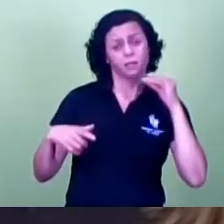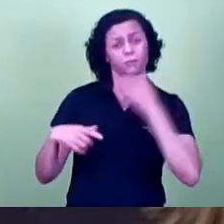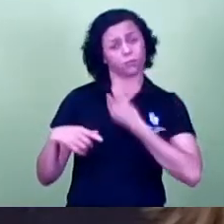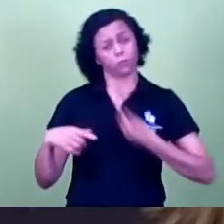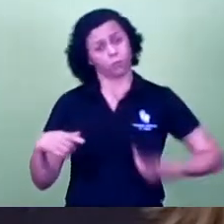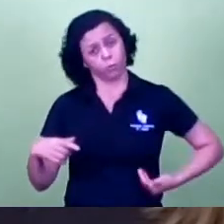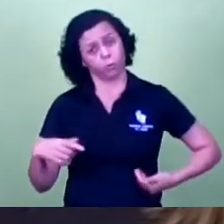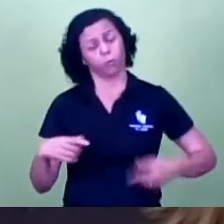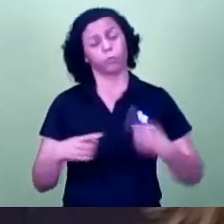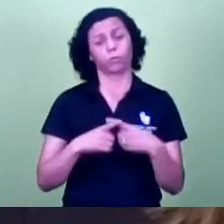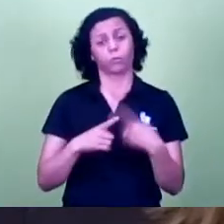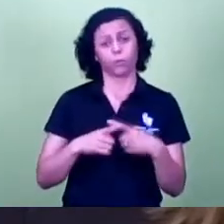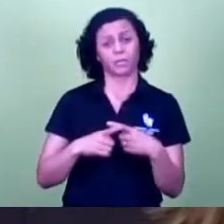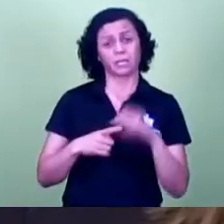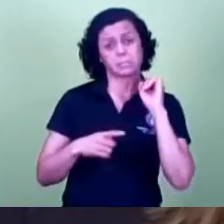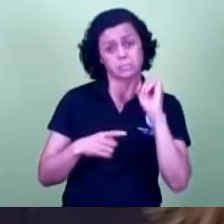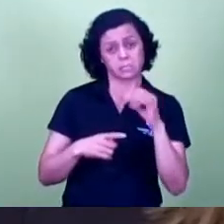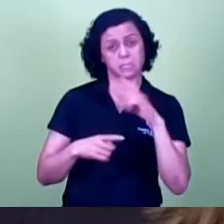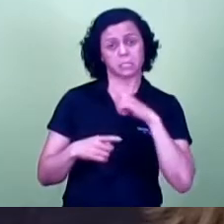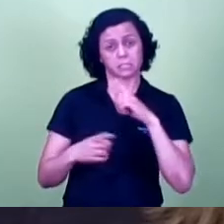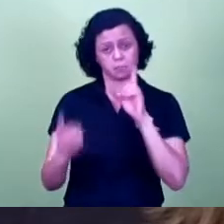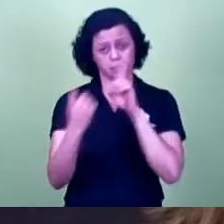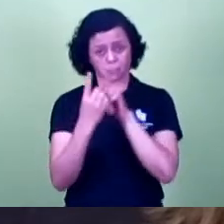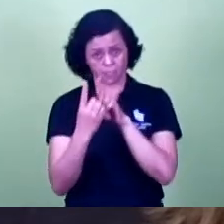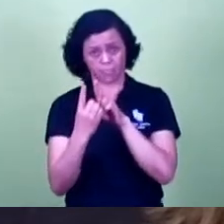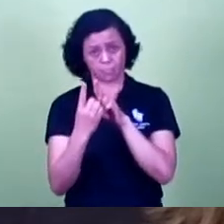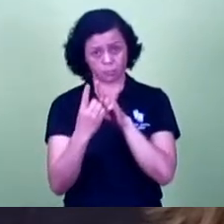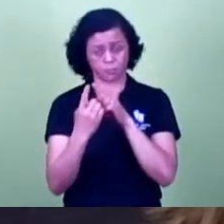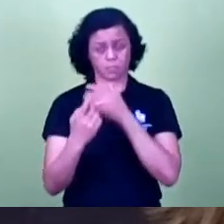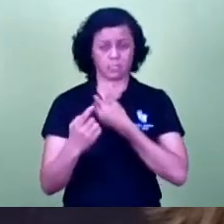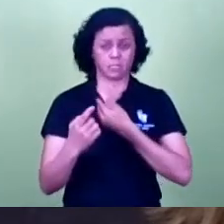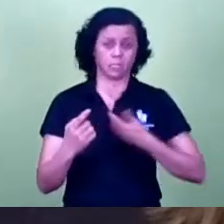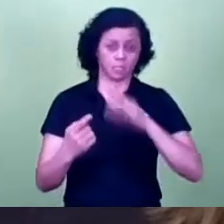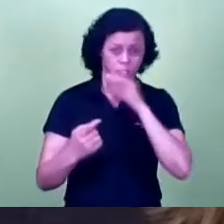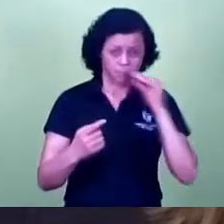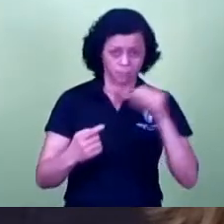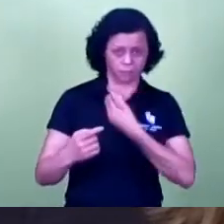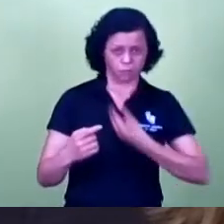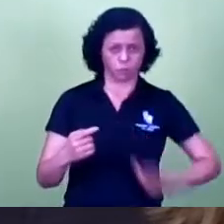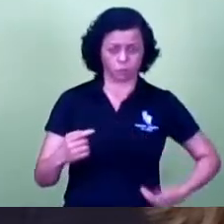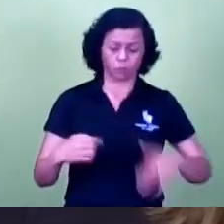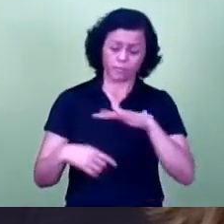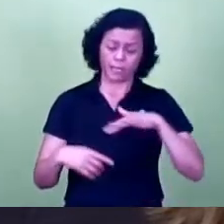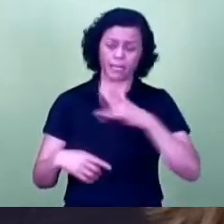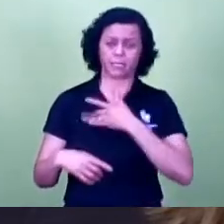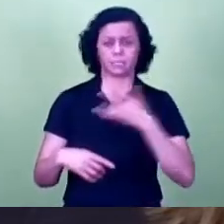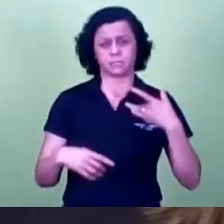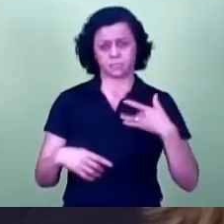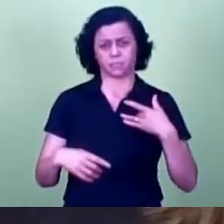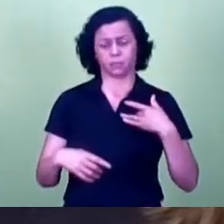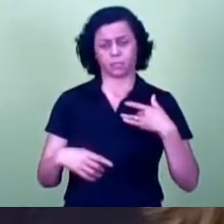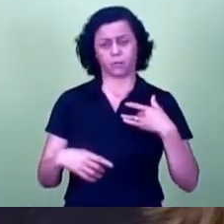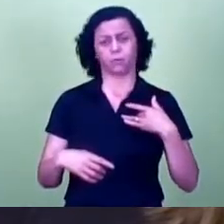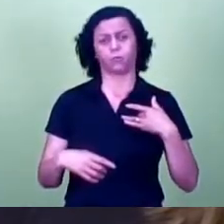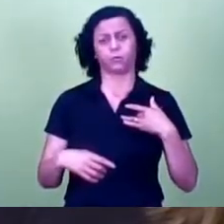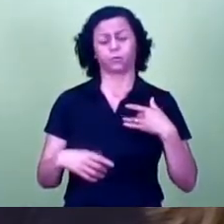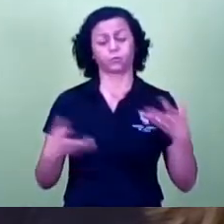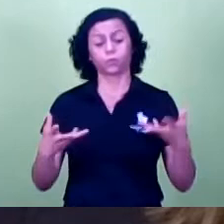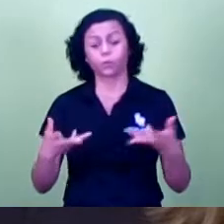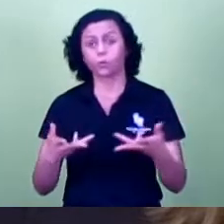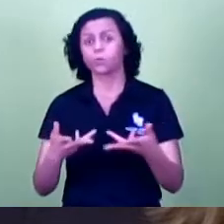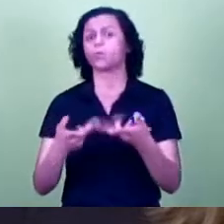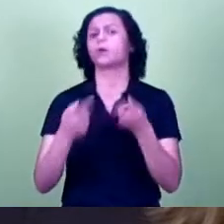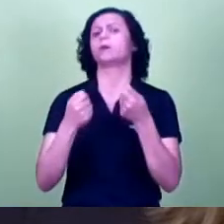porque se você tem um atendimento de serviço público na área de saúde importante nós com qualidade nós